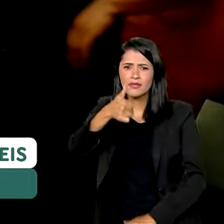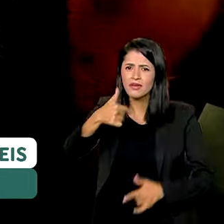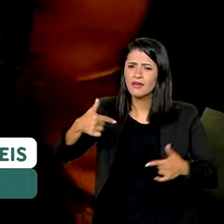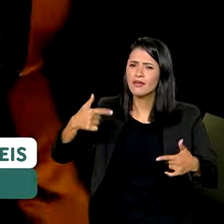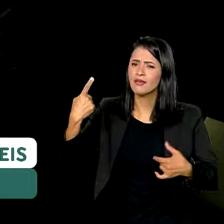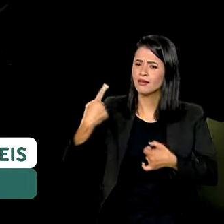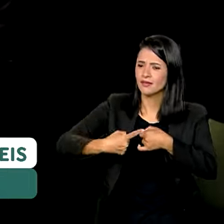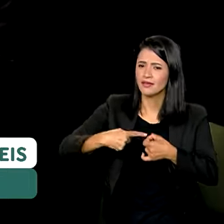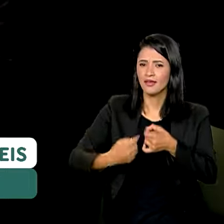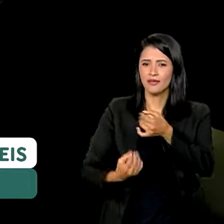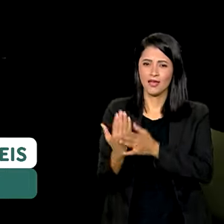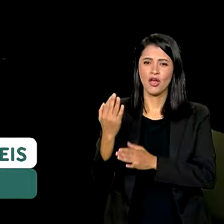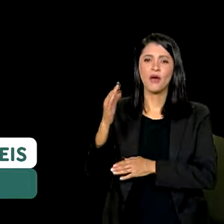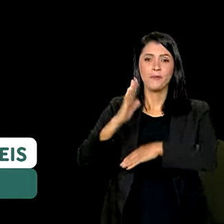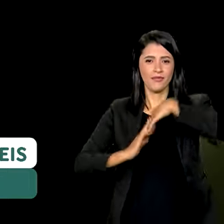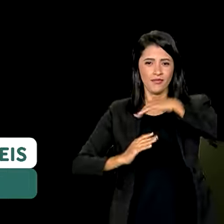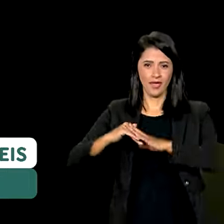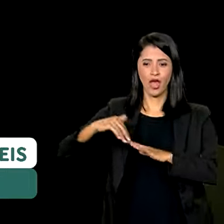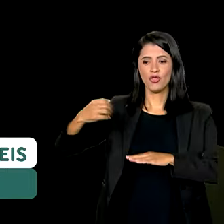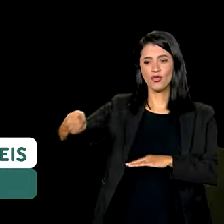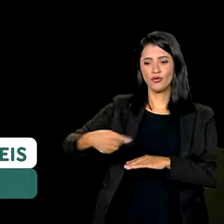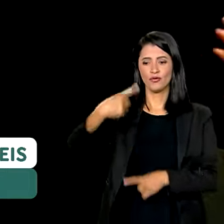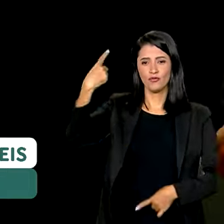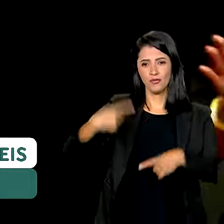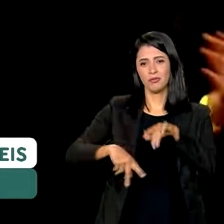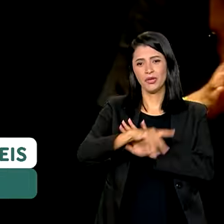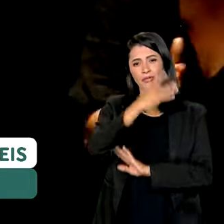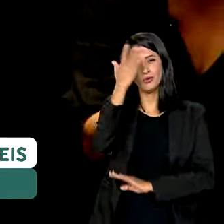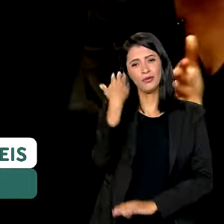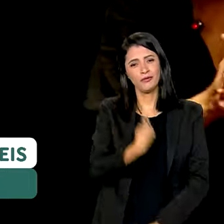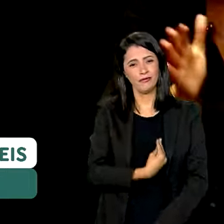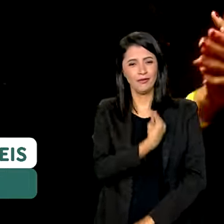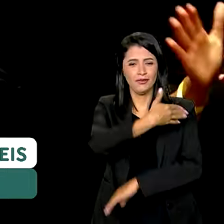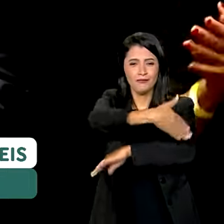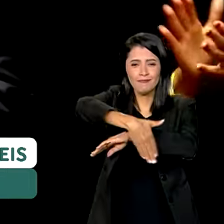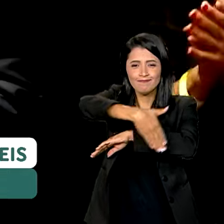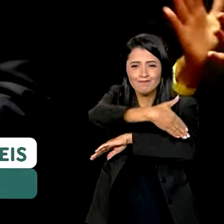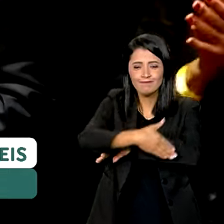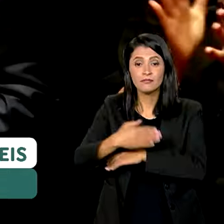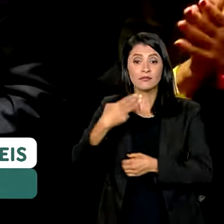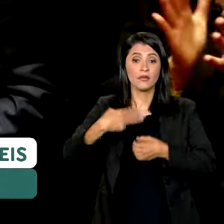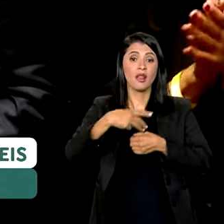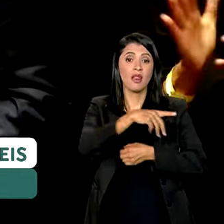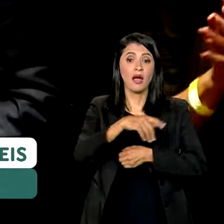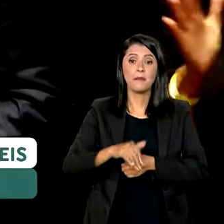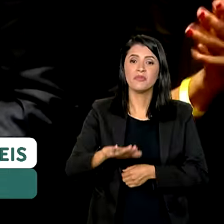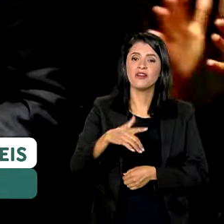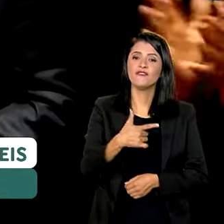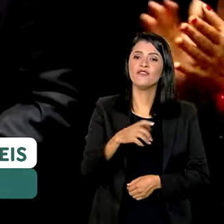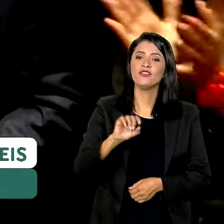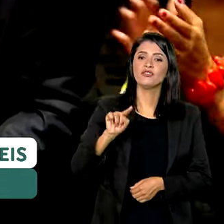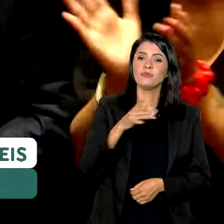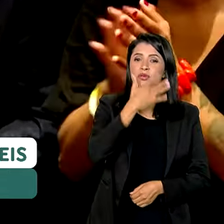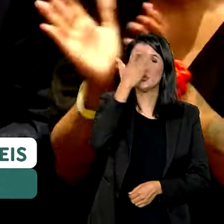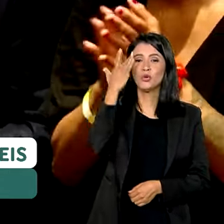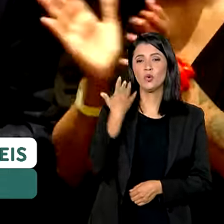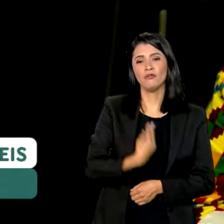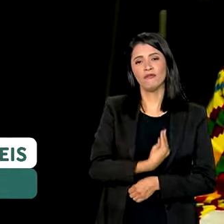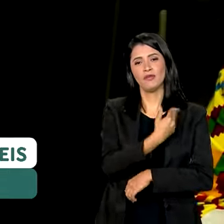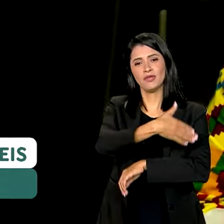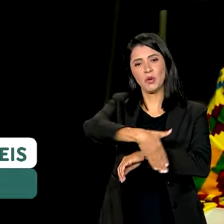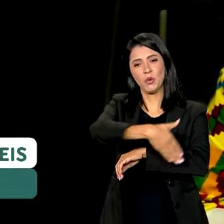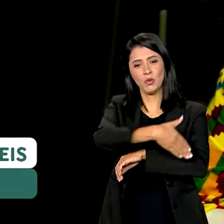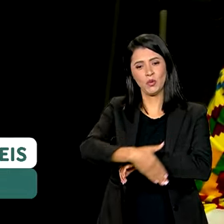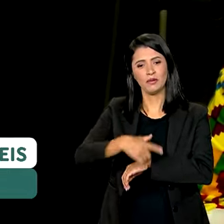a executar a nova política voltada para pessoas em situação de rua. O município tem mais de 20 mil pessoas nessas condições.